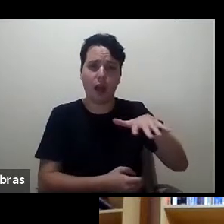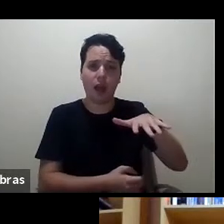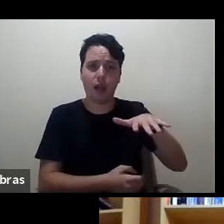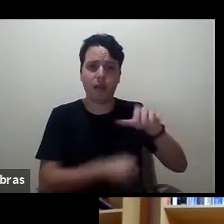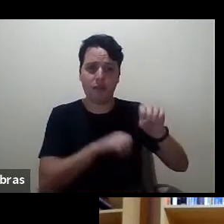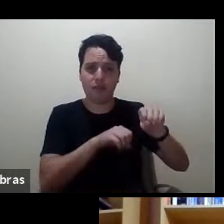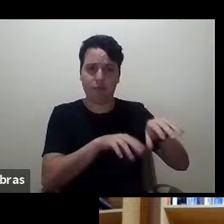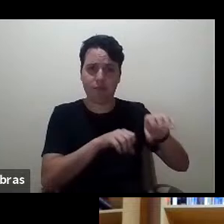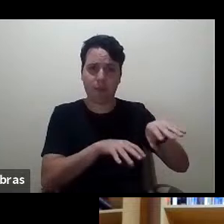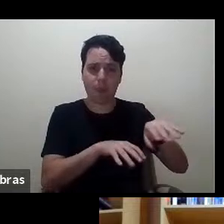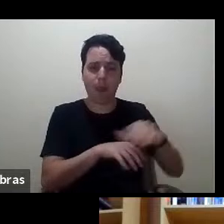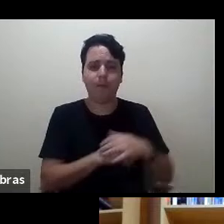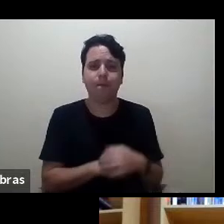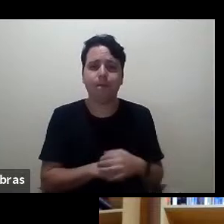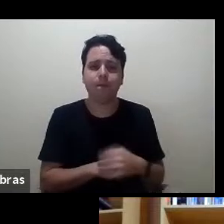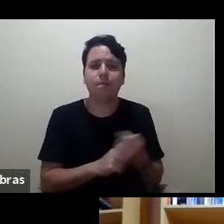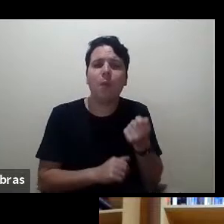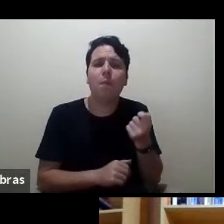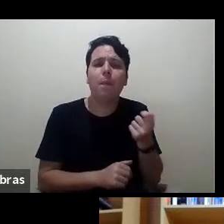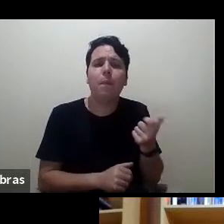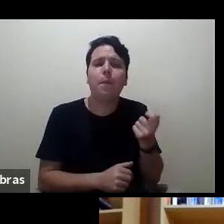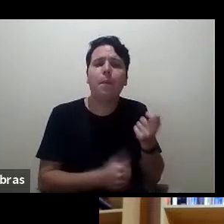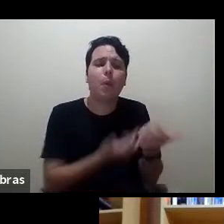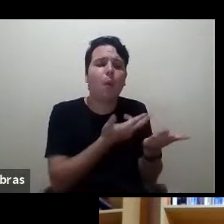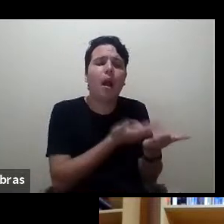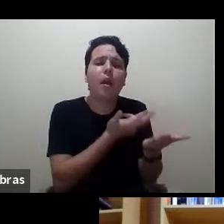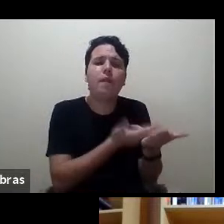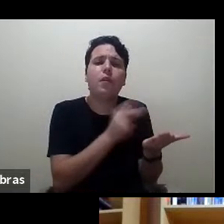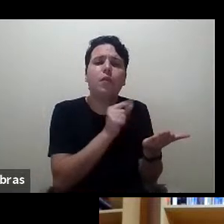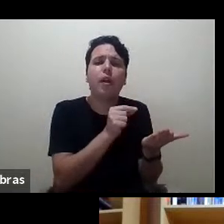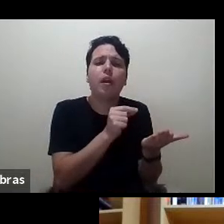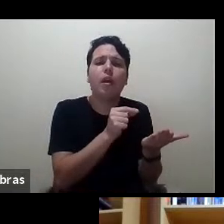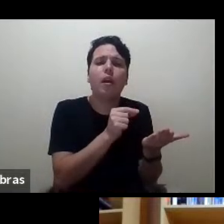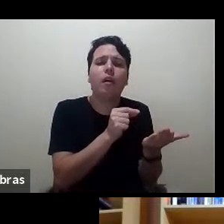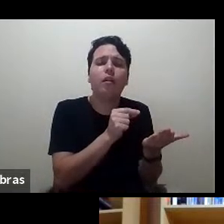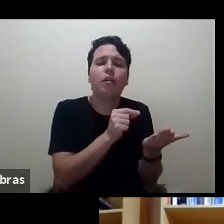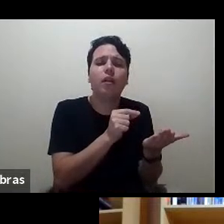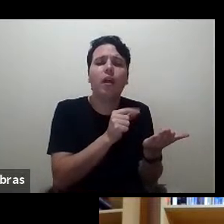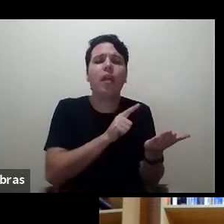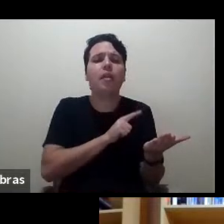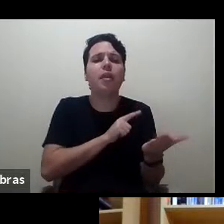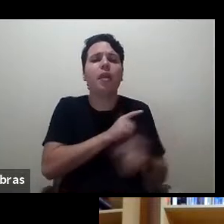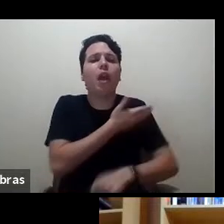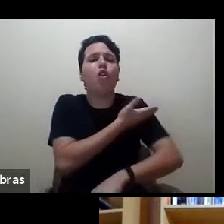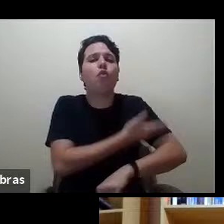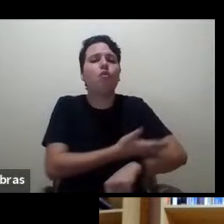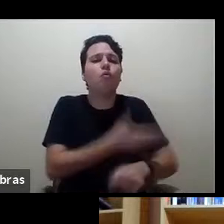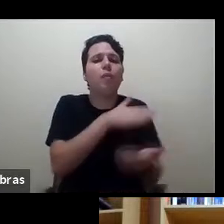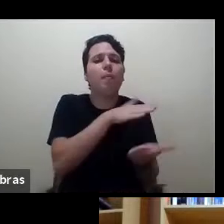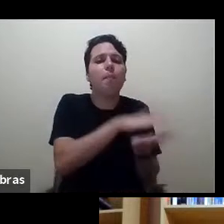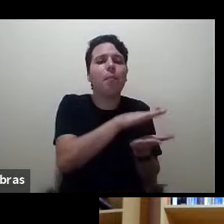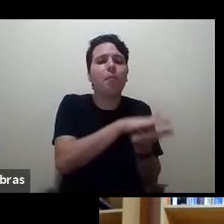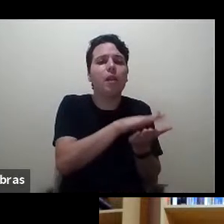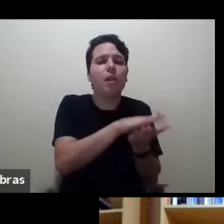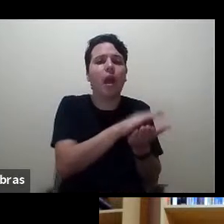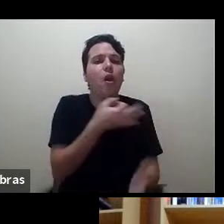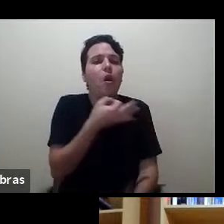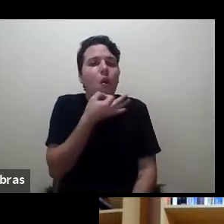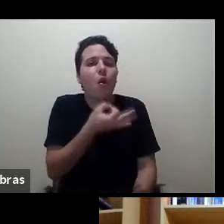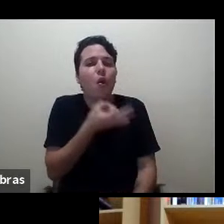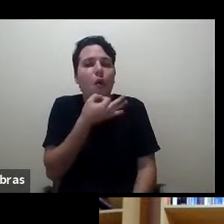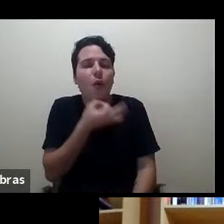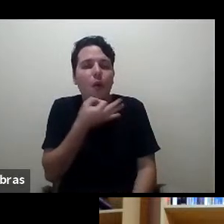poucas costumam publicar comentários comentários editoriais por exemplo